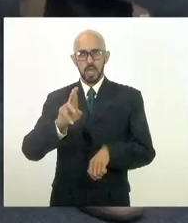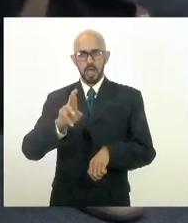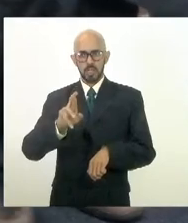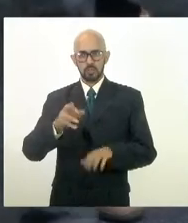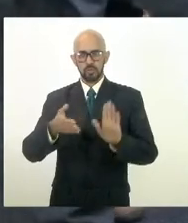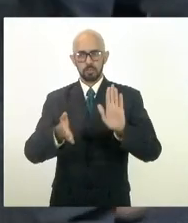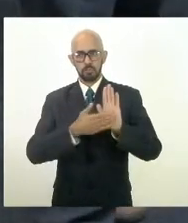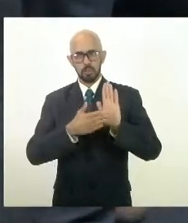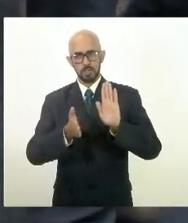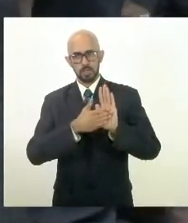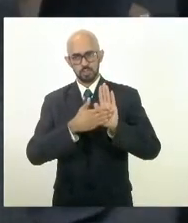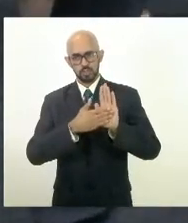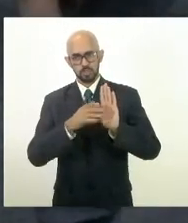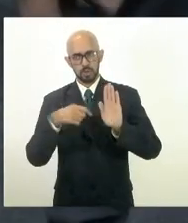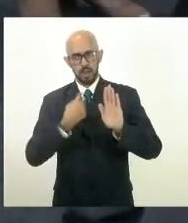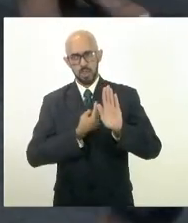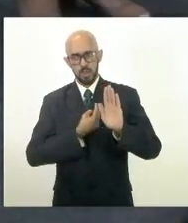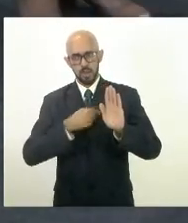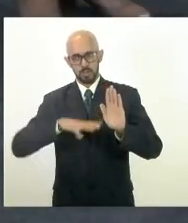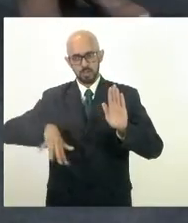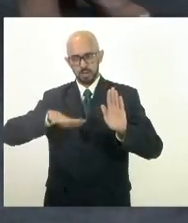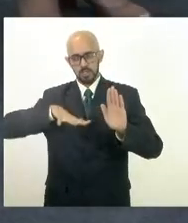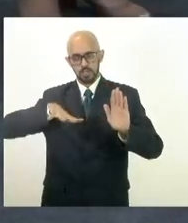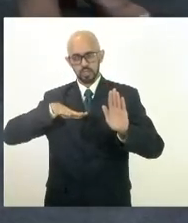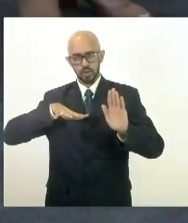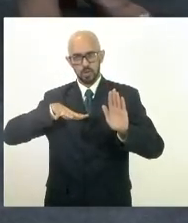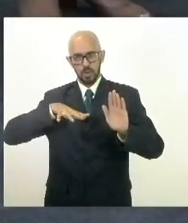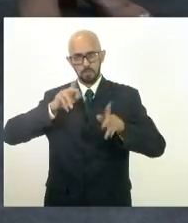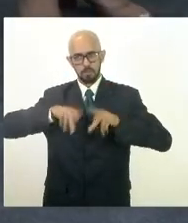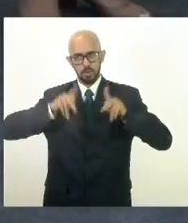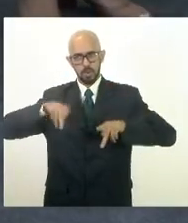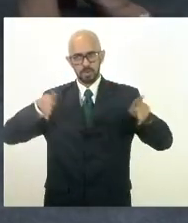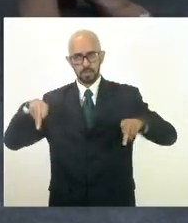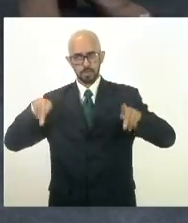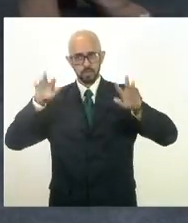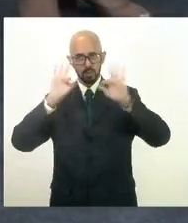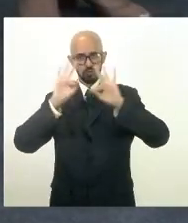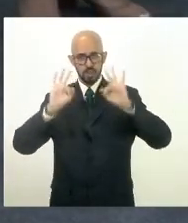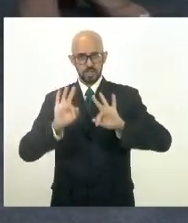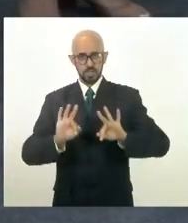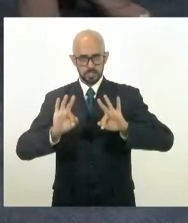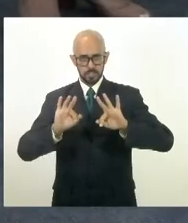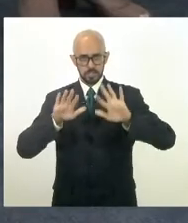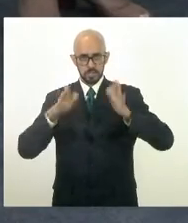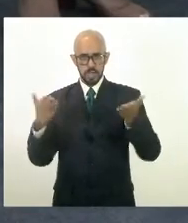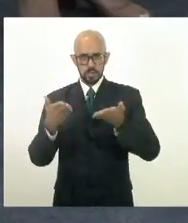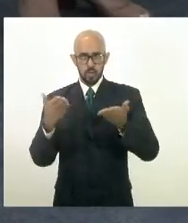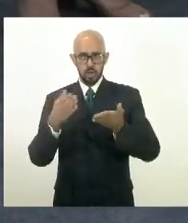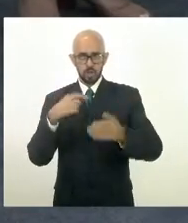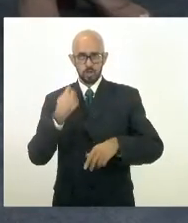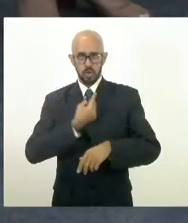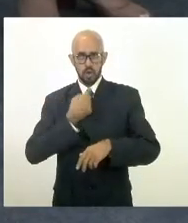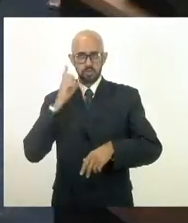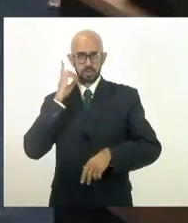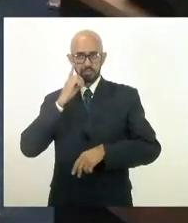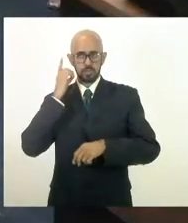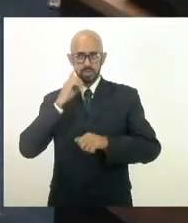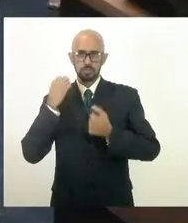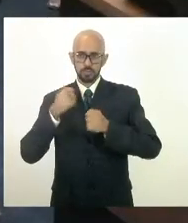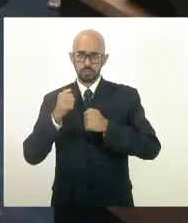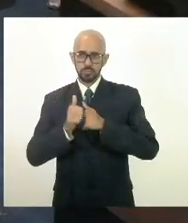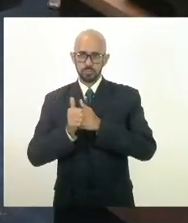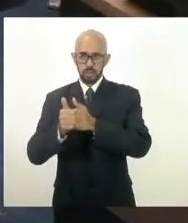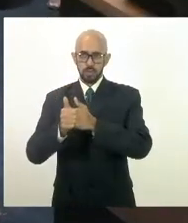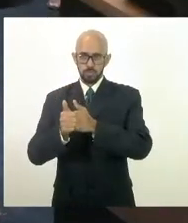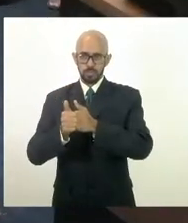prometidos para a nossa região o povo está super feliz e agora como deputado nós temos que estar aqui acompanhando e